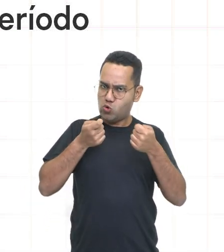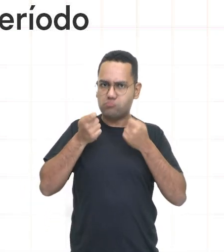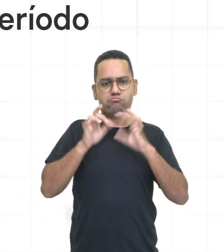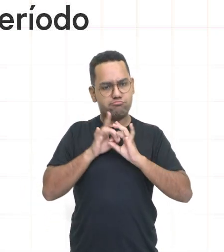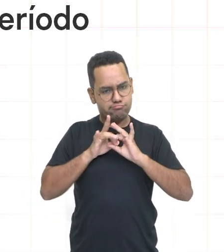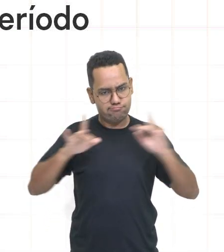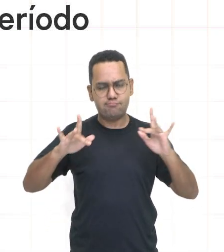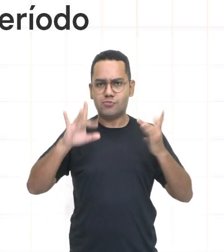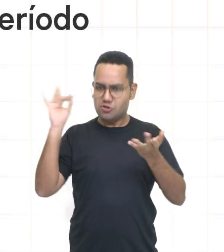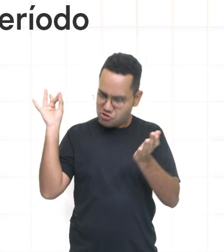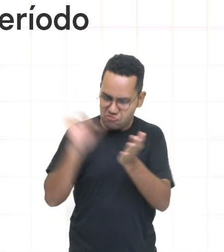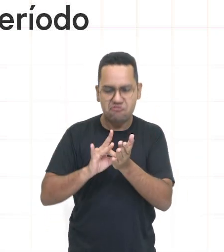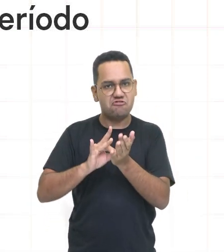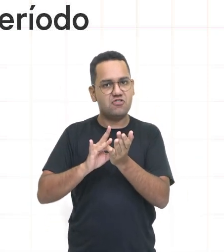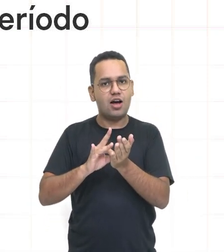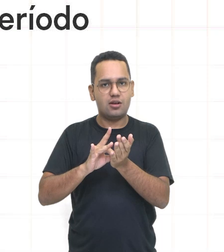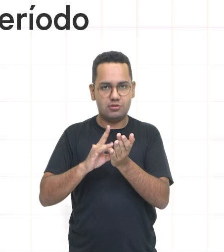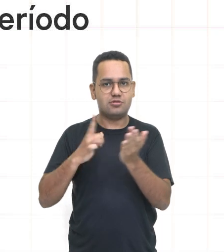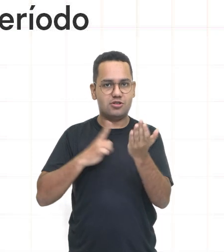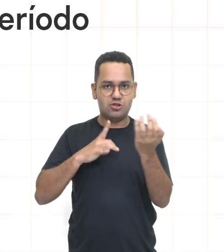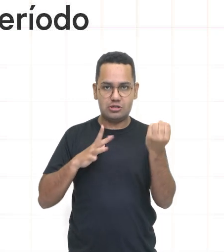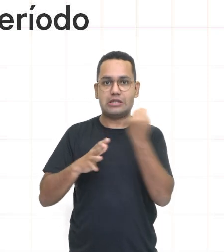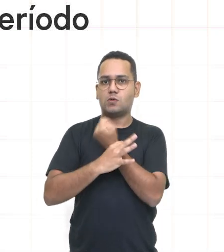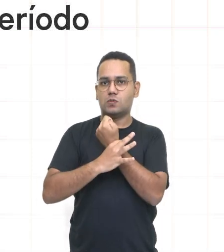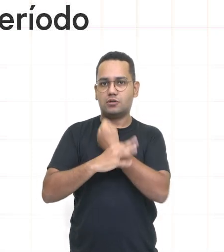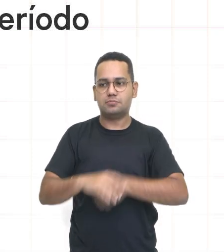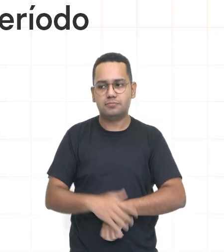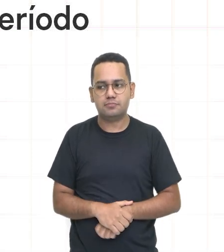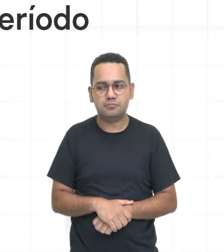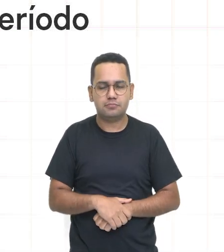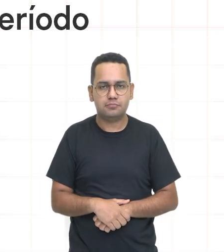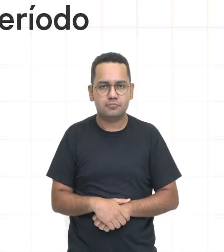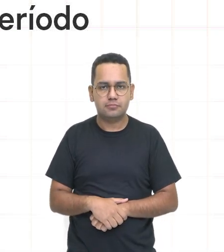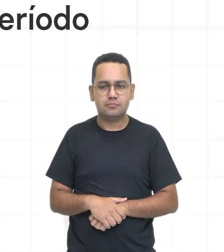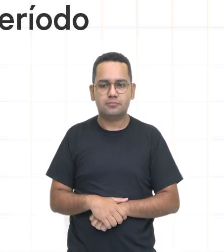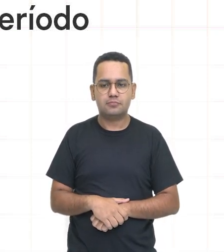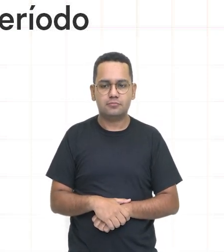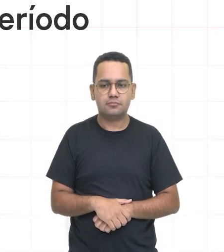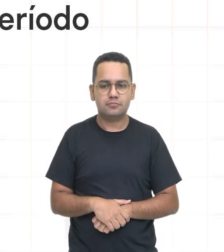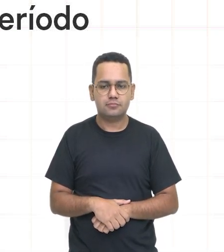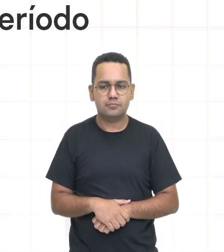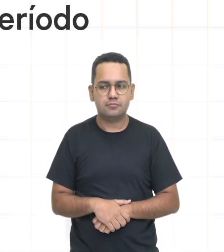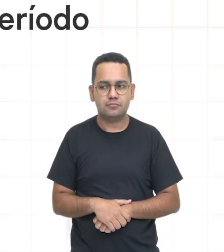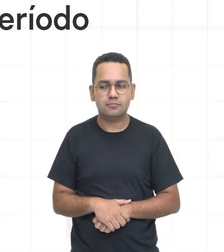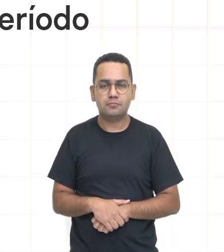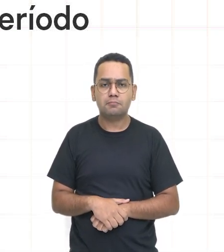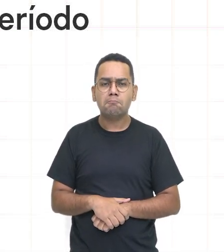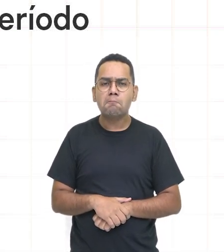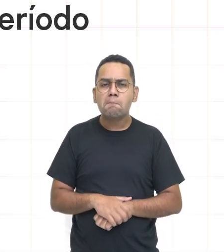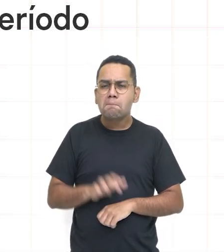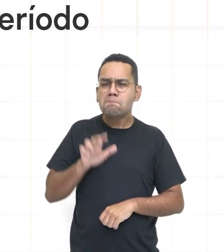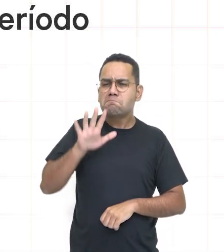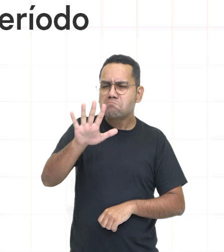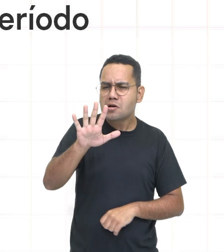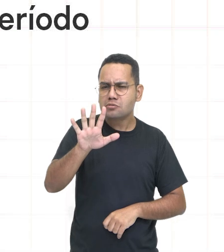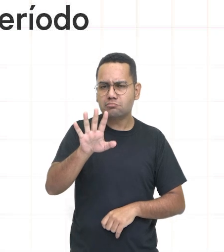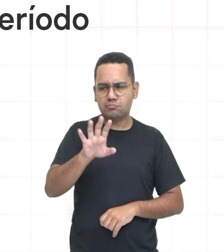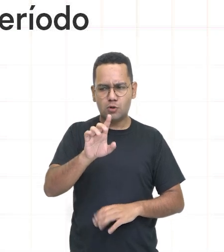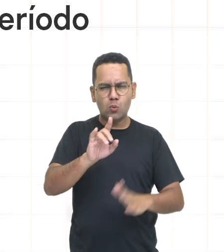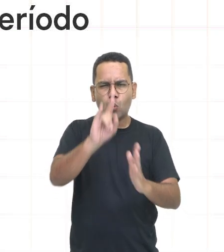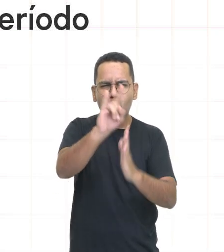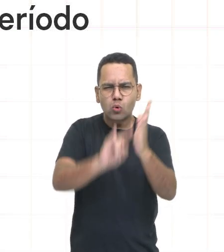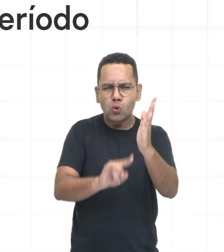ali se consolidando. Mas afinal professor o que que essa Constituição pregava? Quais